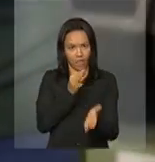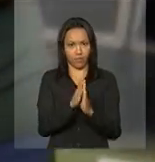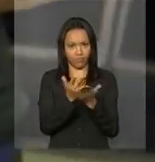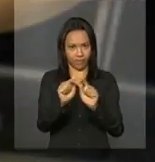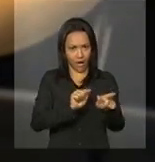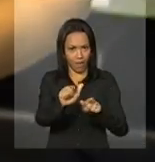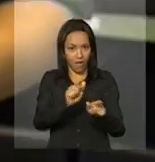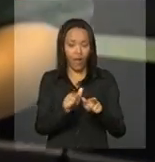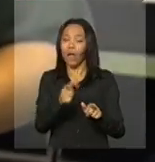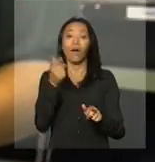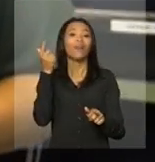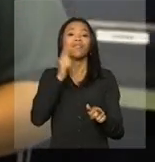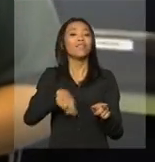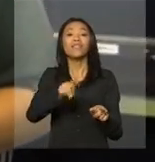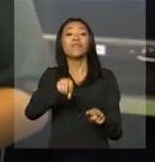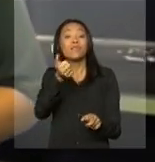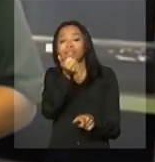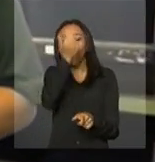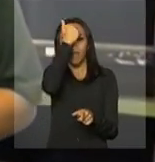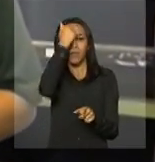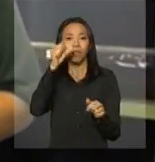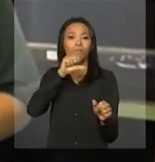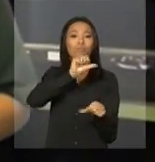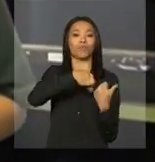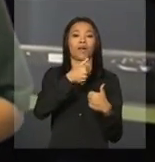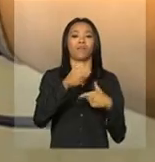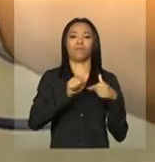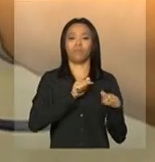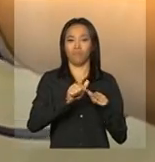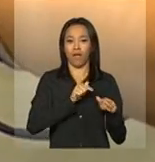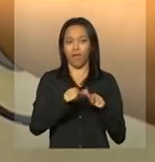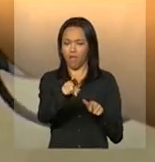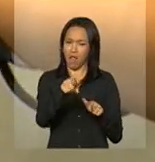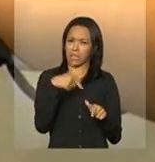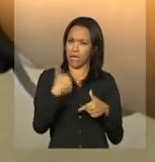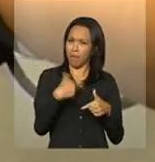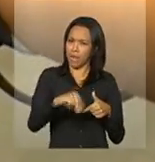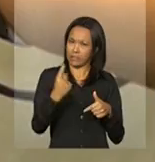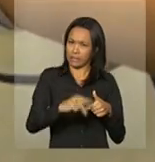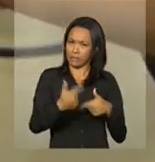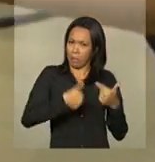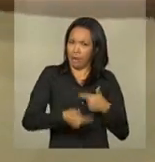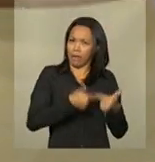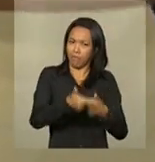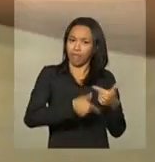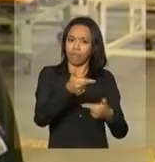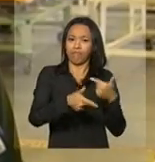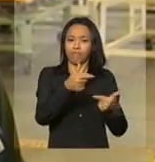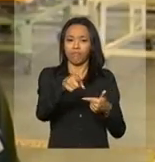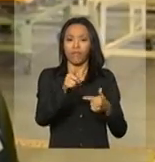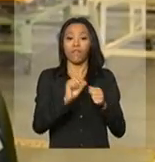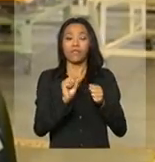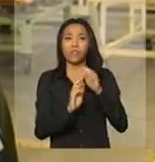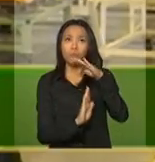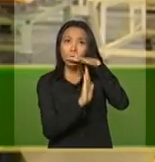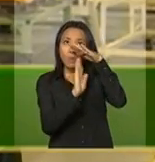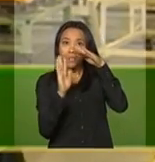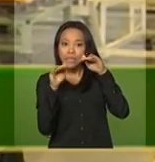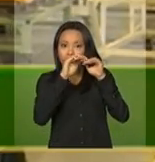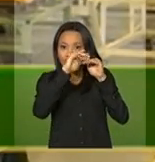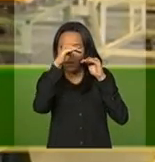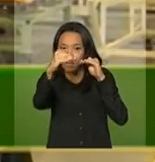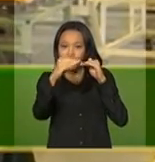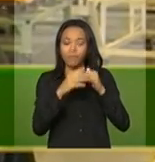não se arrepende de ter trocado de profissão. Trabalha produzindo o teto das máquinas. O que me motivou em eu entrar